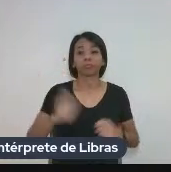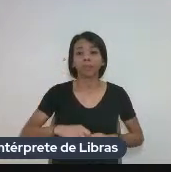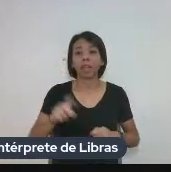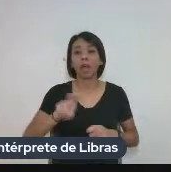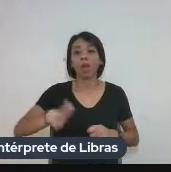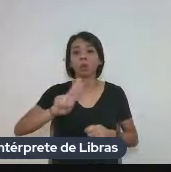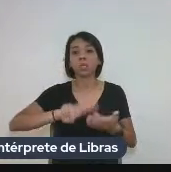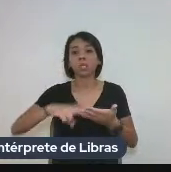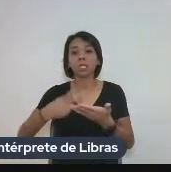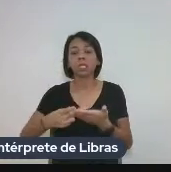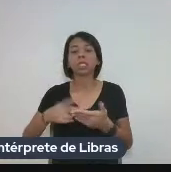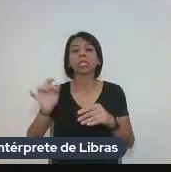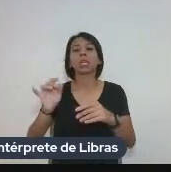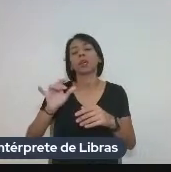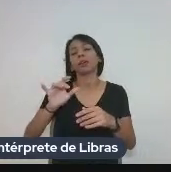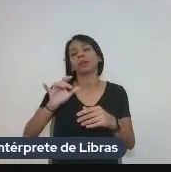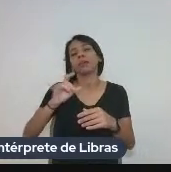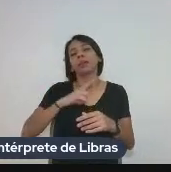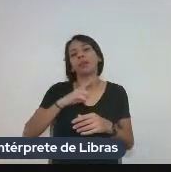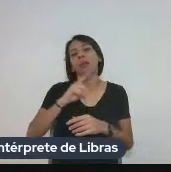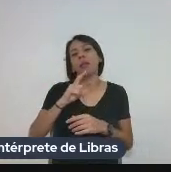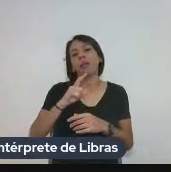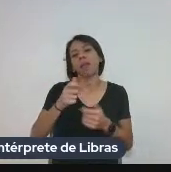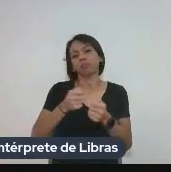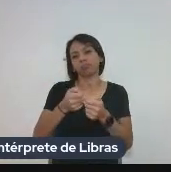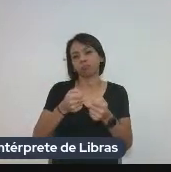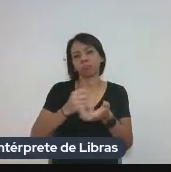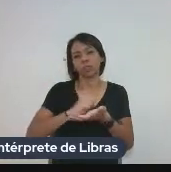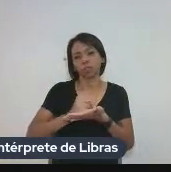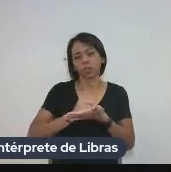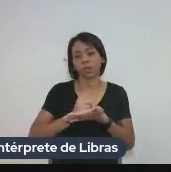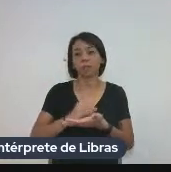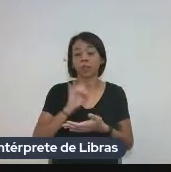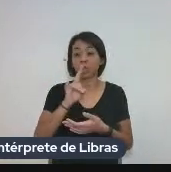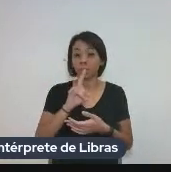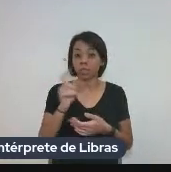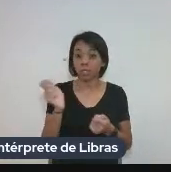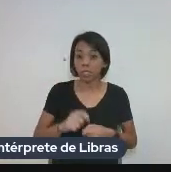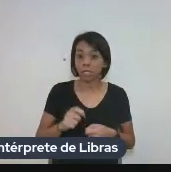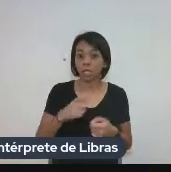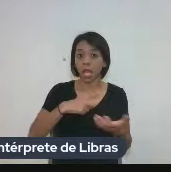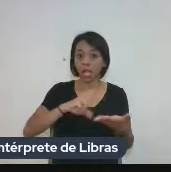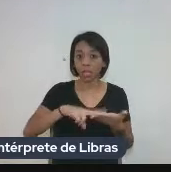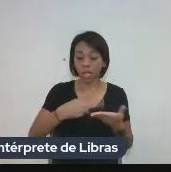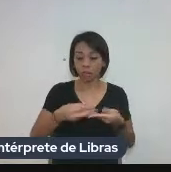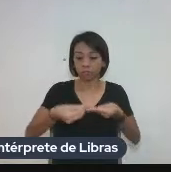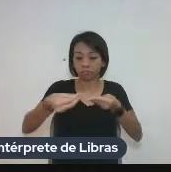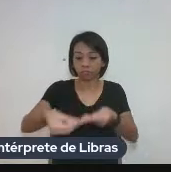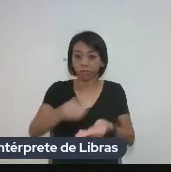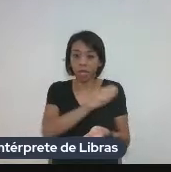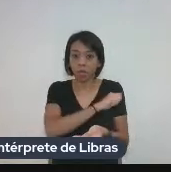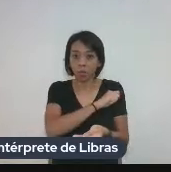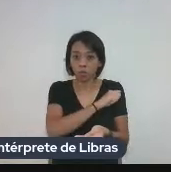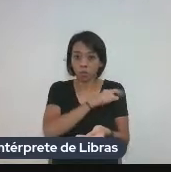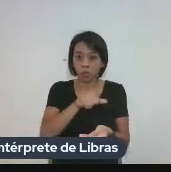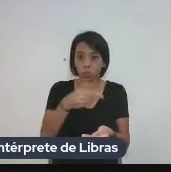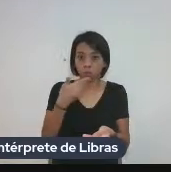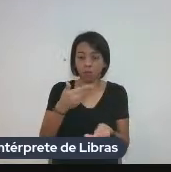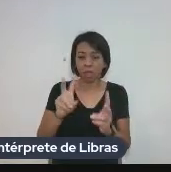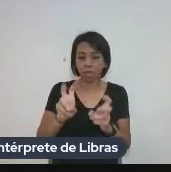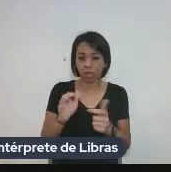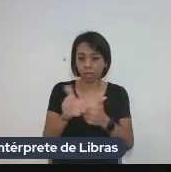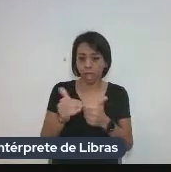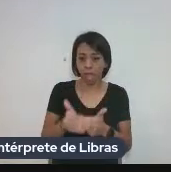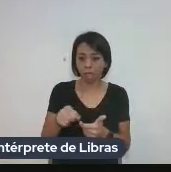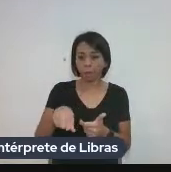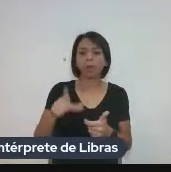utilizada através das técnicas de gamificação. Quando você dá a tradução para o teu aluno e você dá termos para